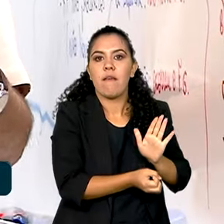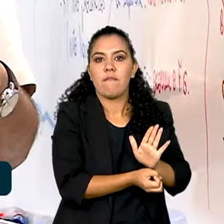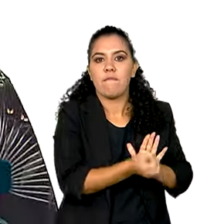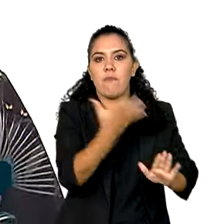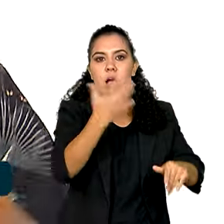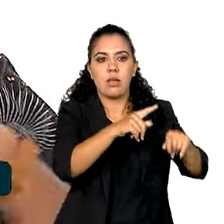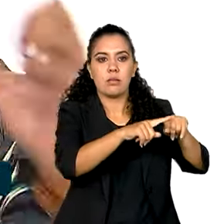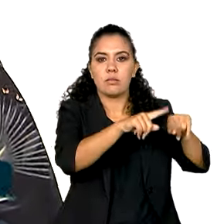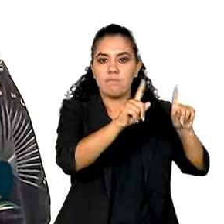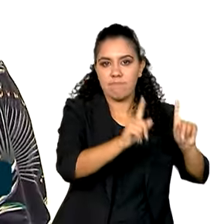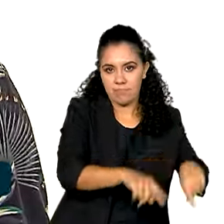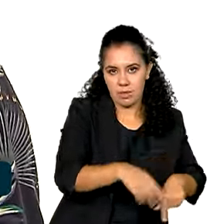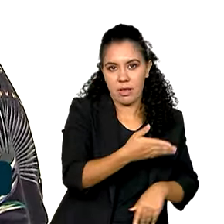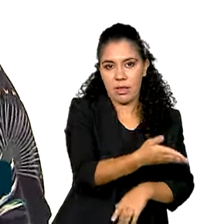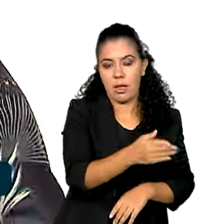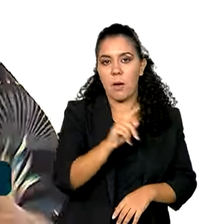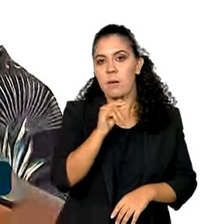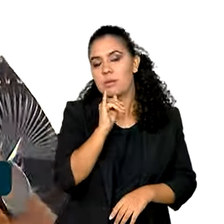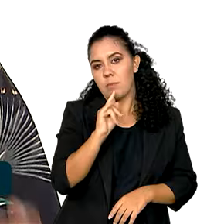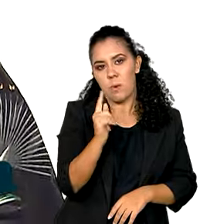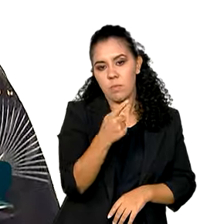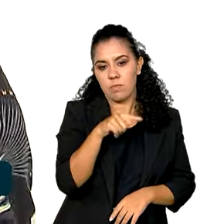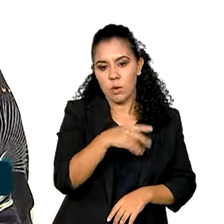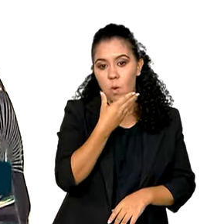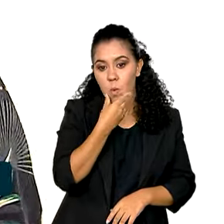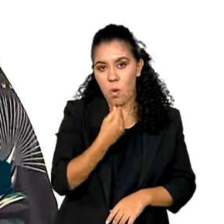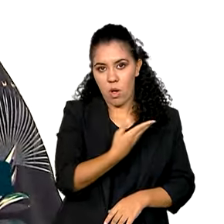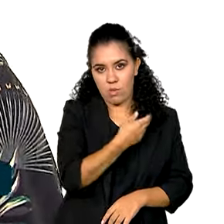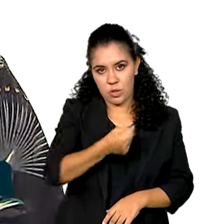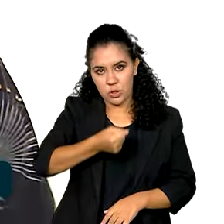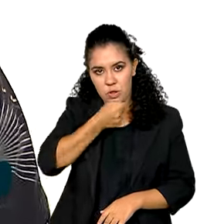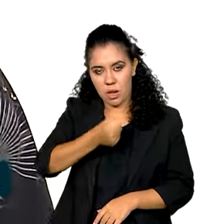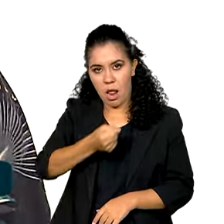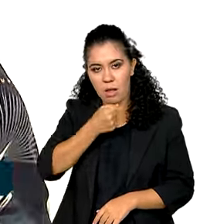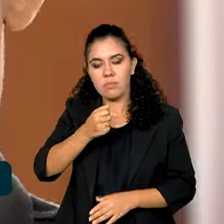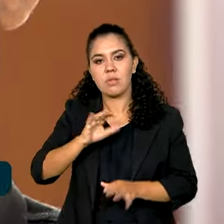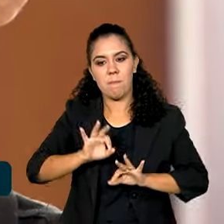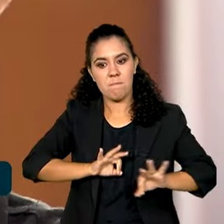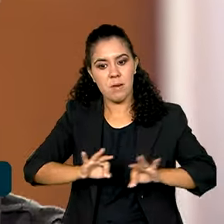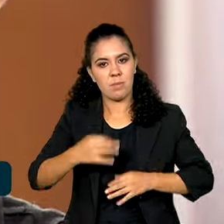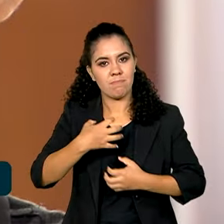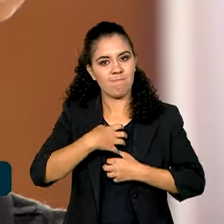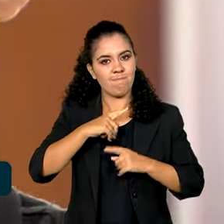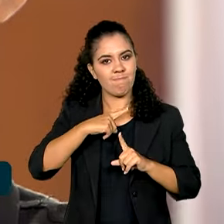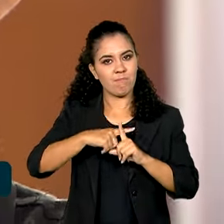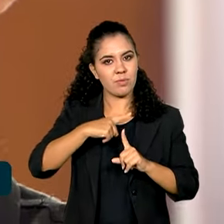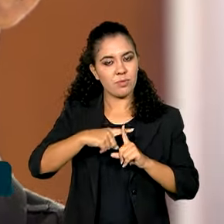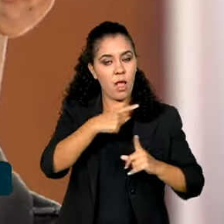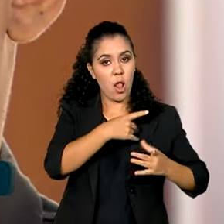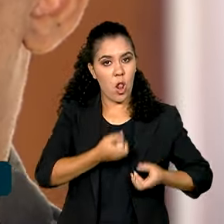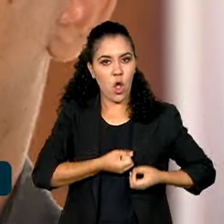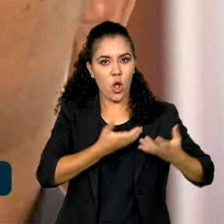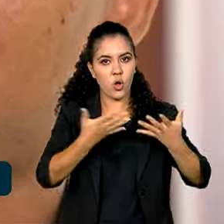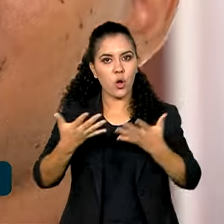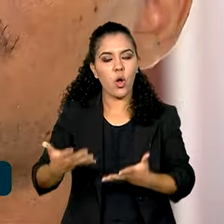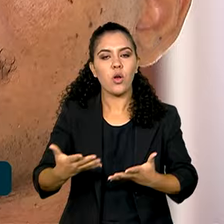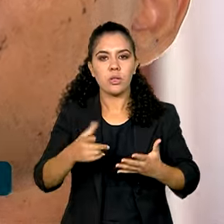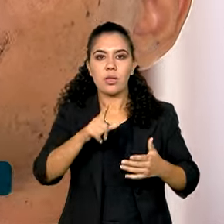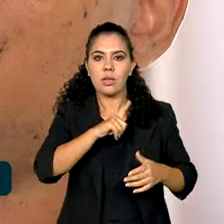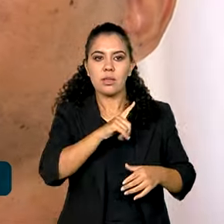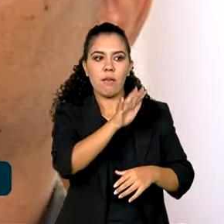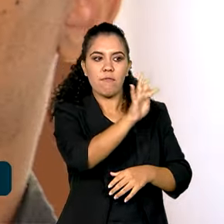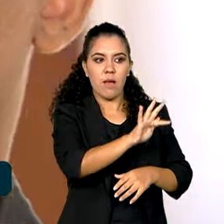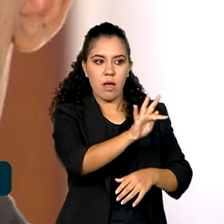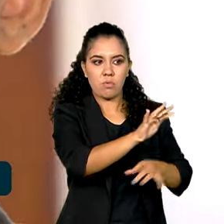cargos. O jornalista Aldrei está se preparando com otimismo. Ele conta que saiu da faculdade